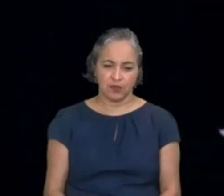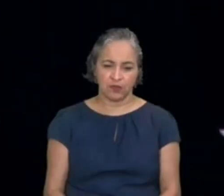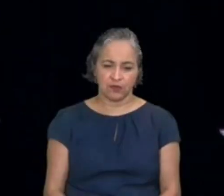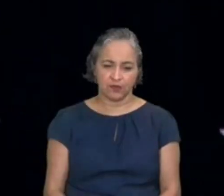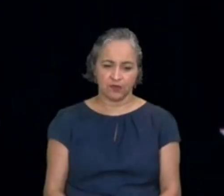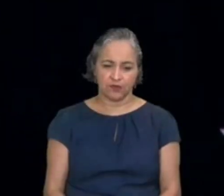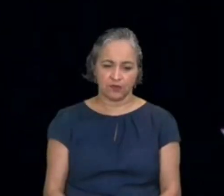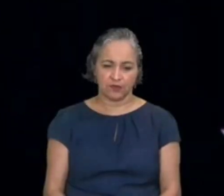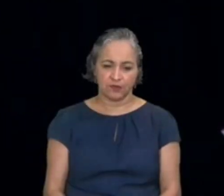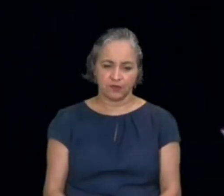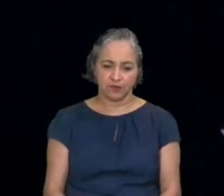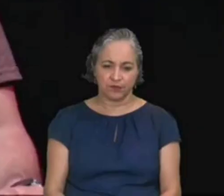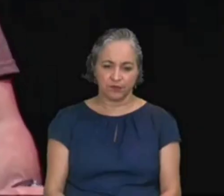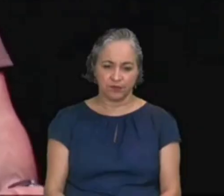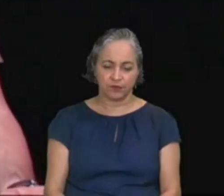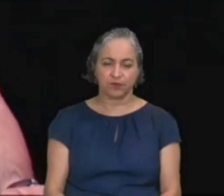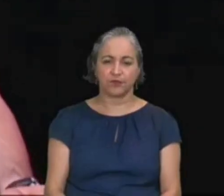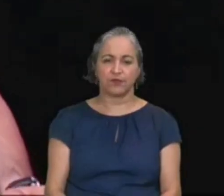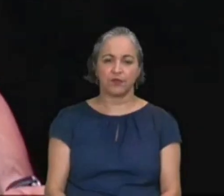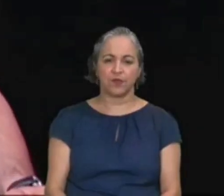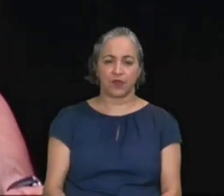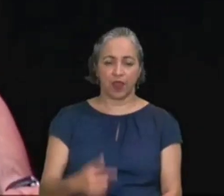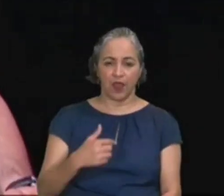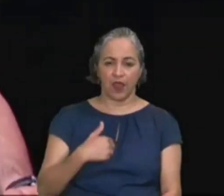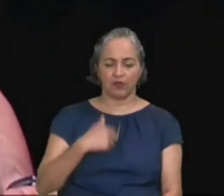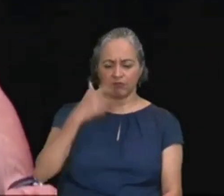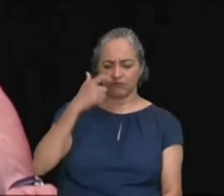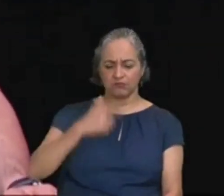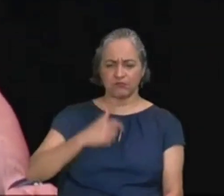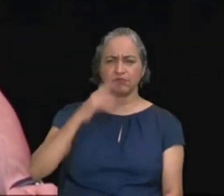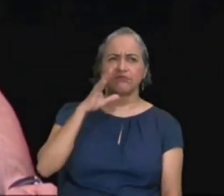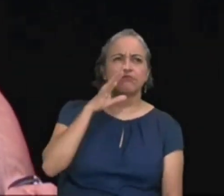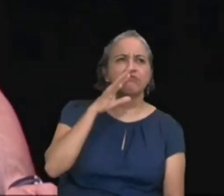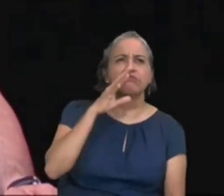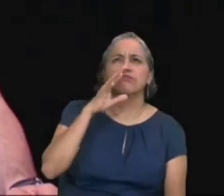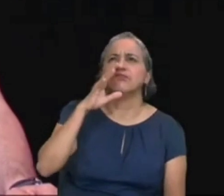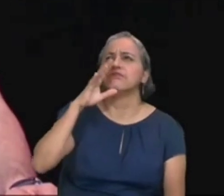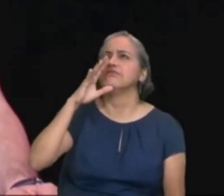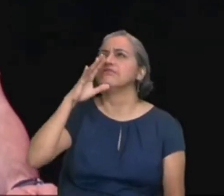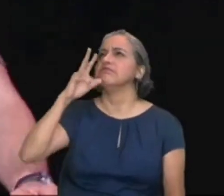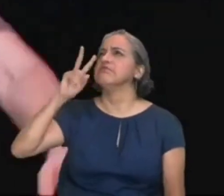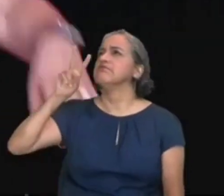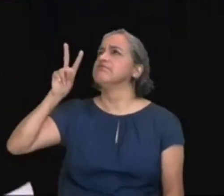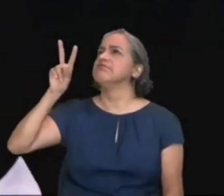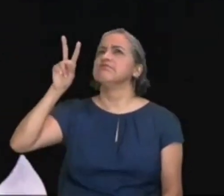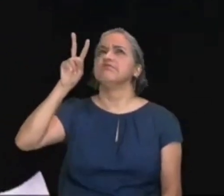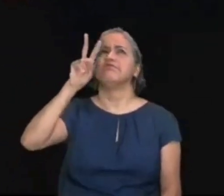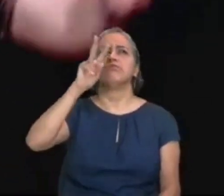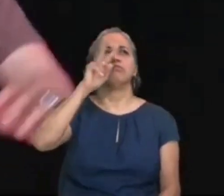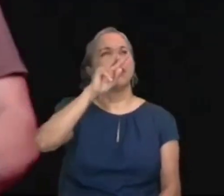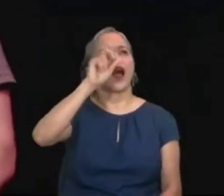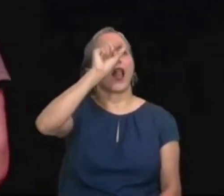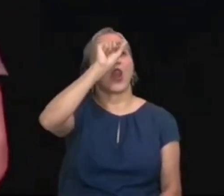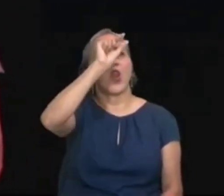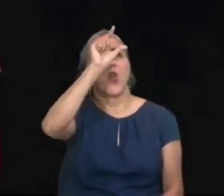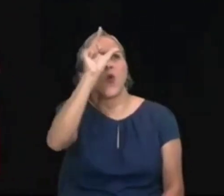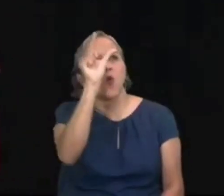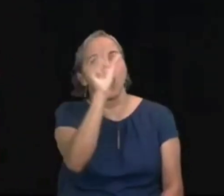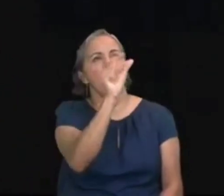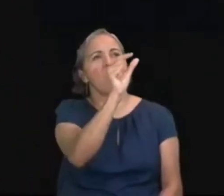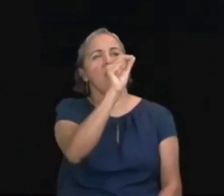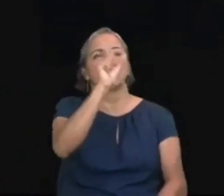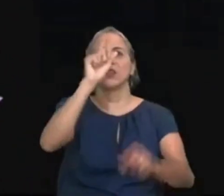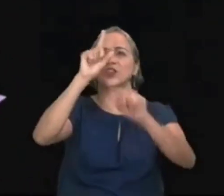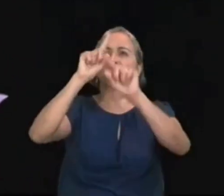Quando contemplo os teus céus, obra dos teus dedos, a lua e as estrelas que ali firmaste,